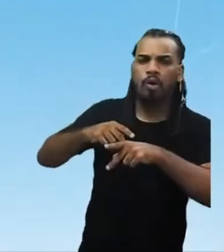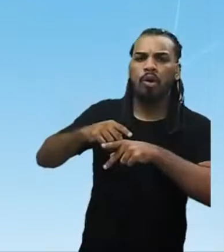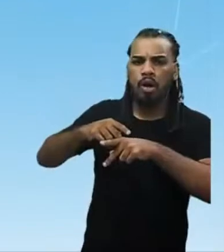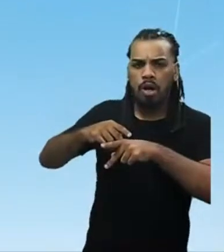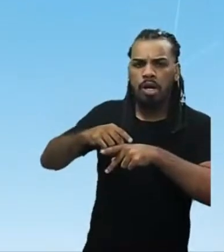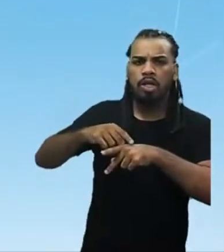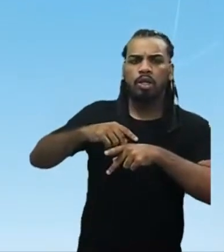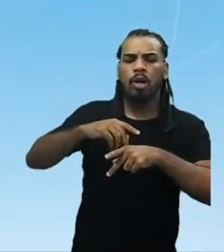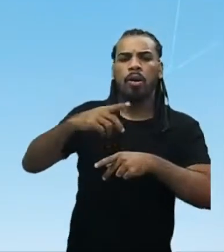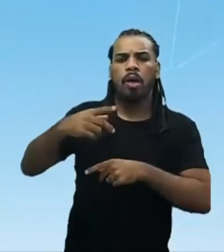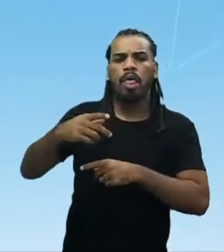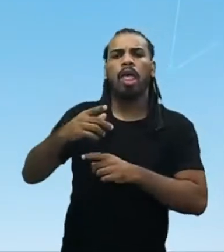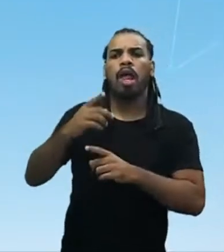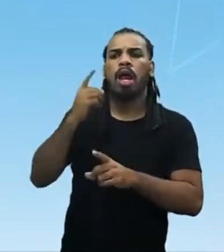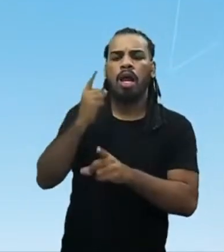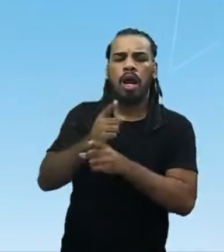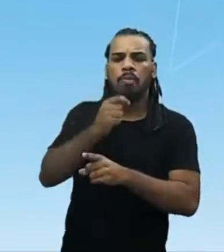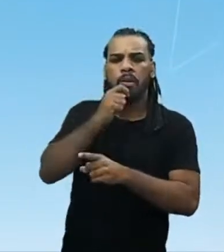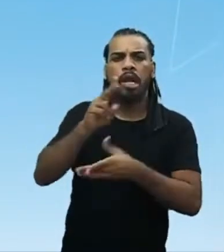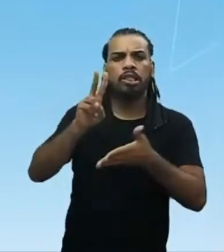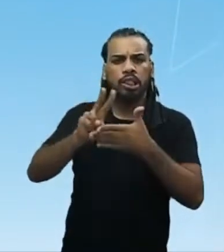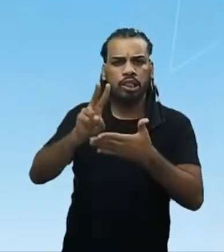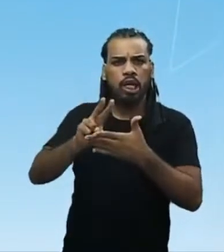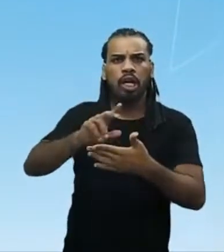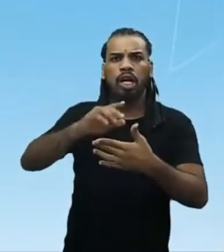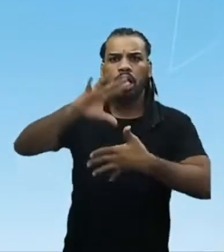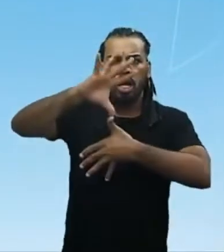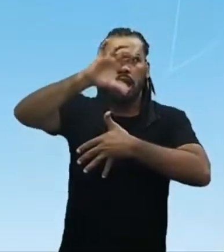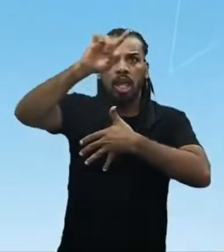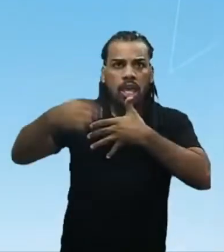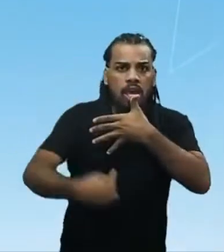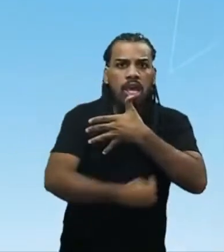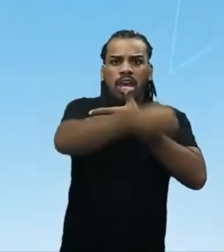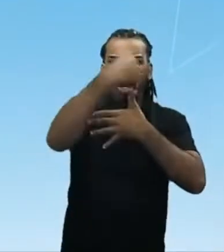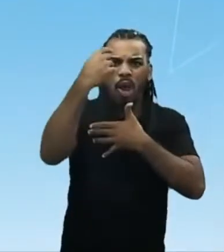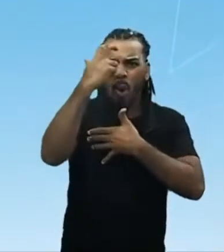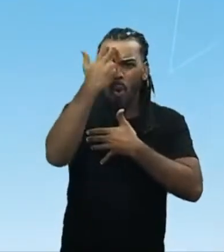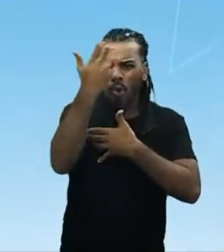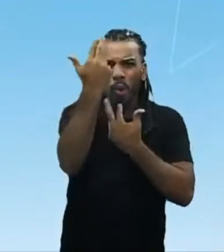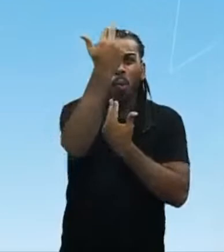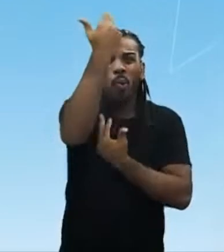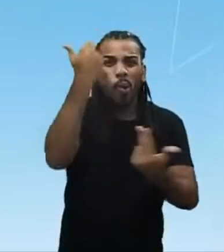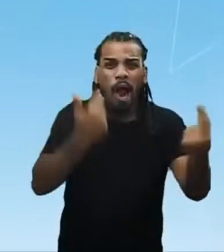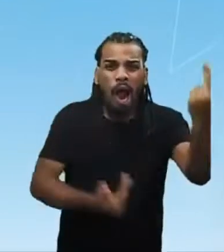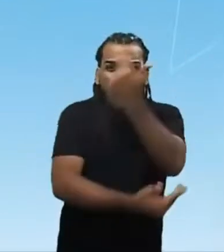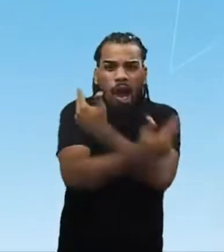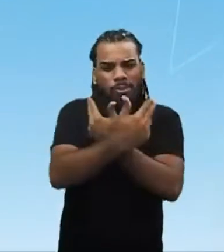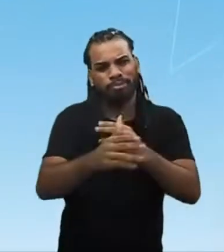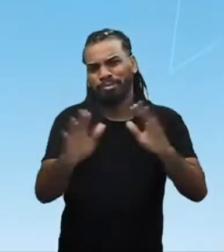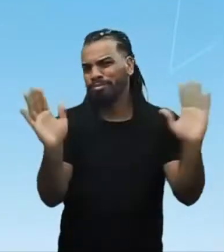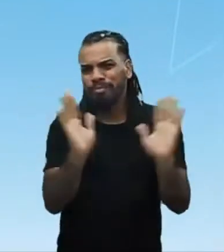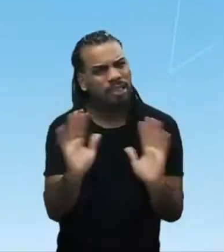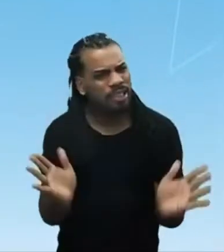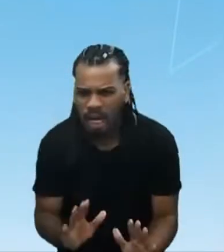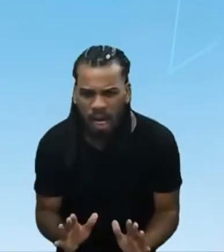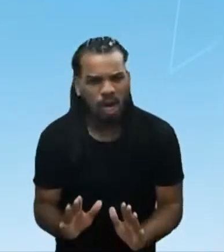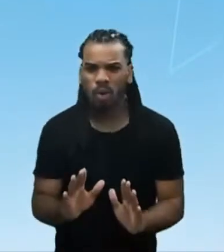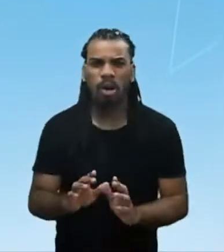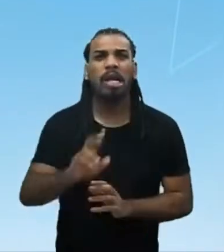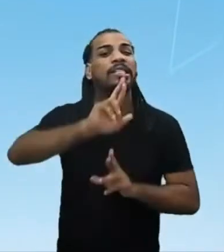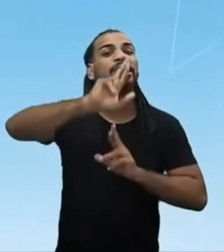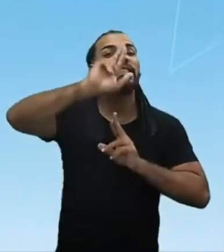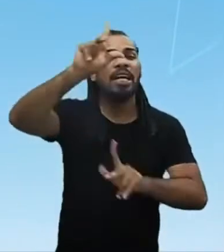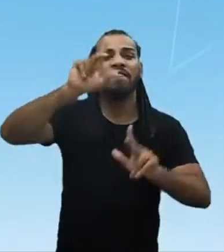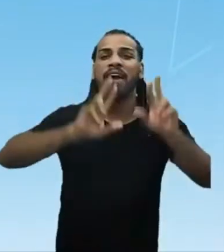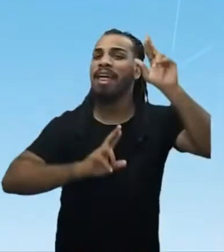-colombianos, povos indígenas, são a mesma coisa, têm a mesma cultura, têm as mesmas tradições. Não! Eles são